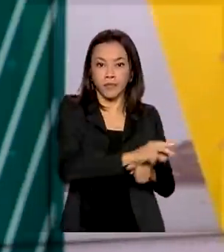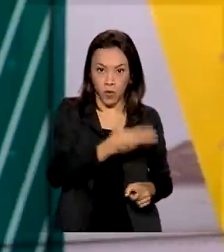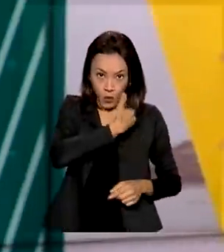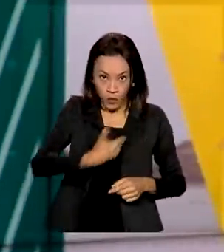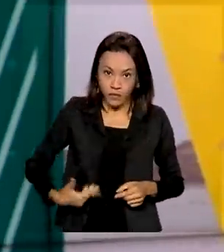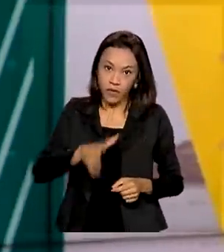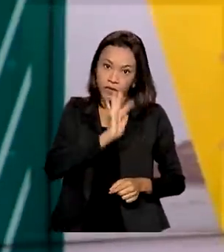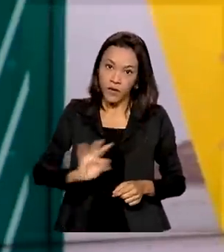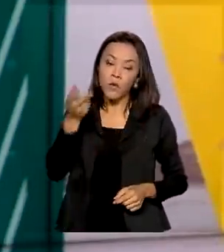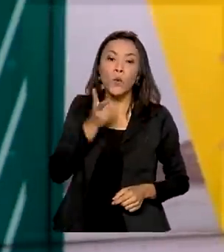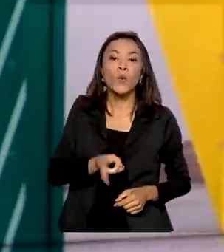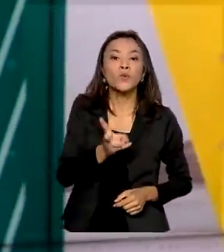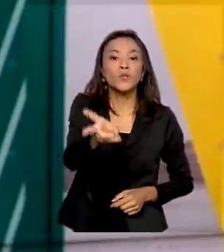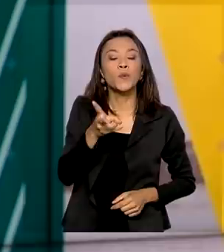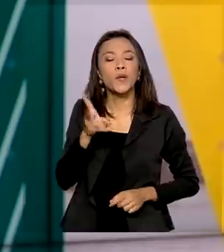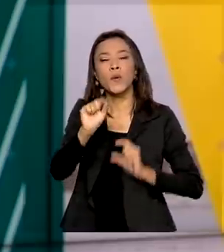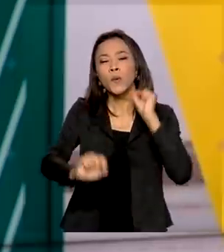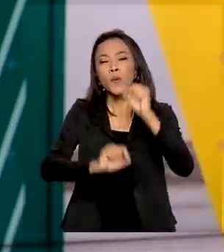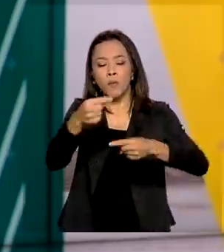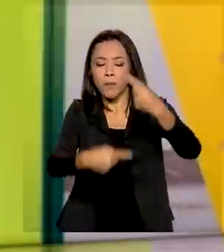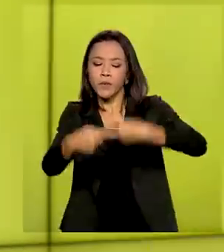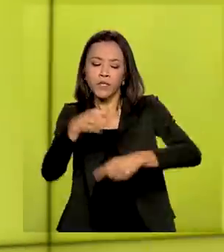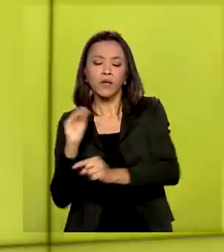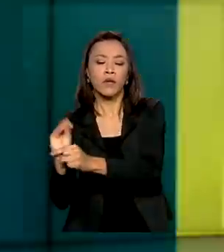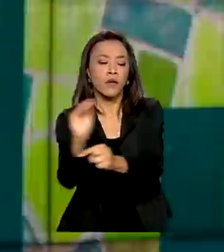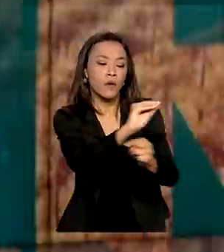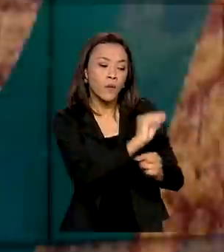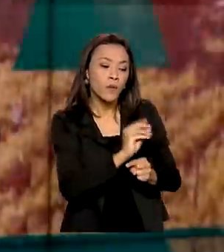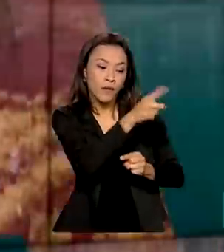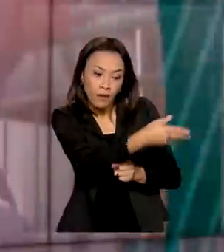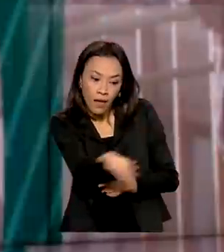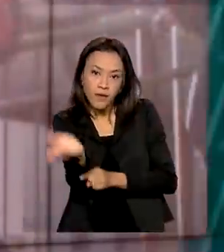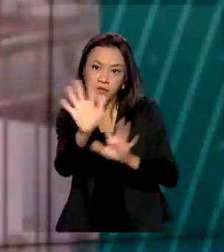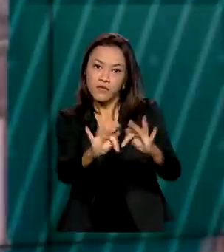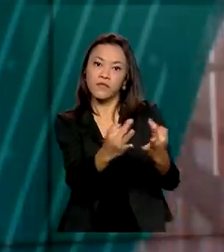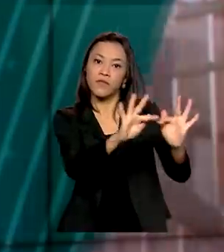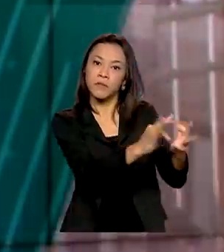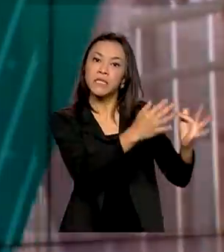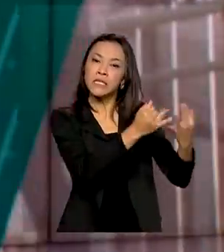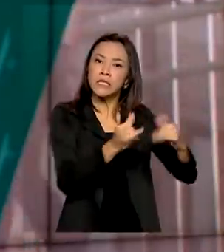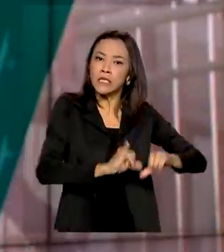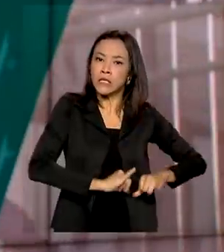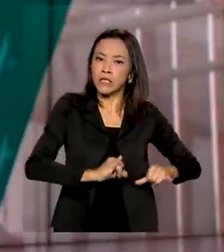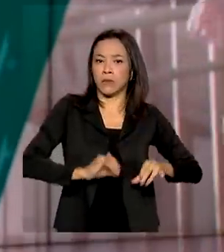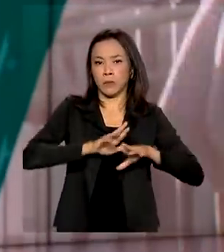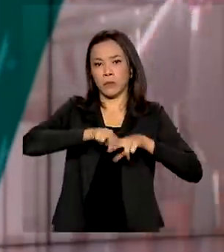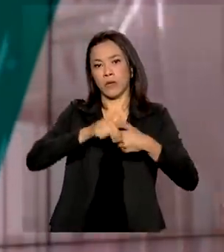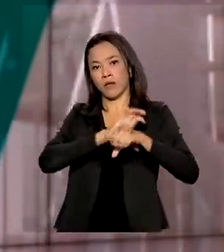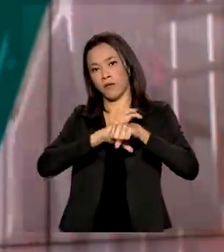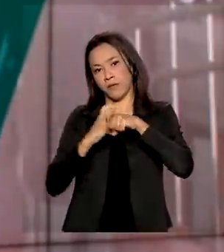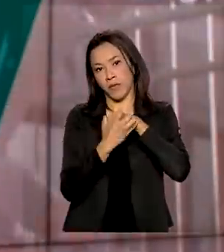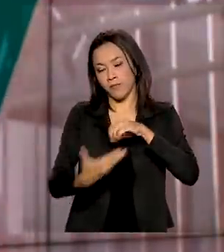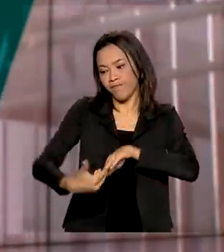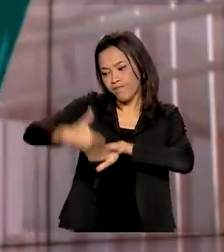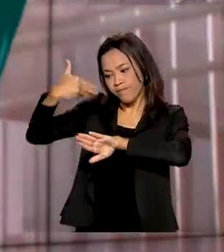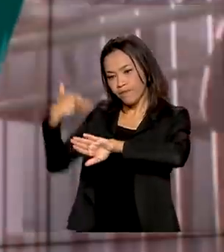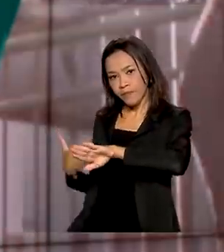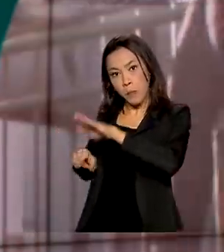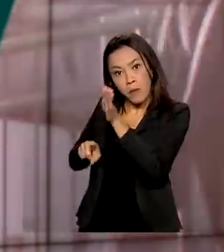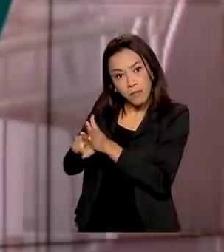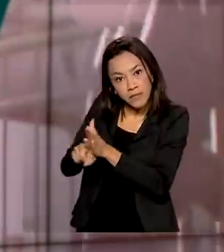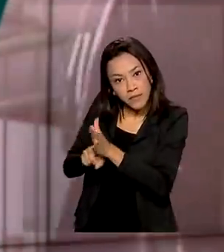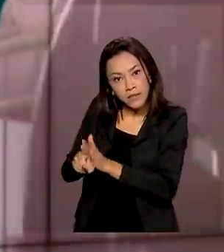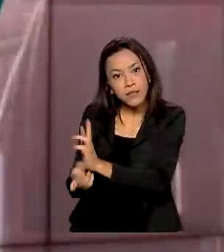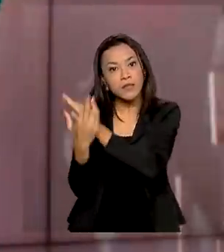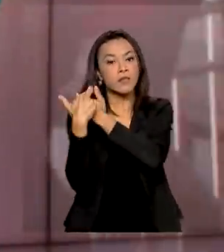políticas de proteção às pessoas que foram afetadas financeiramente pela pandemia de Covid-19. Uma pesquisa feita pelo